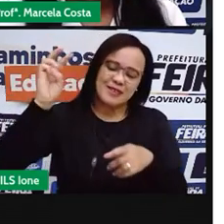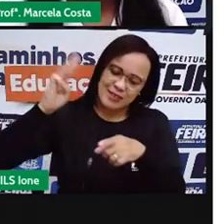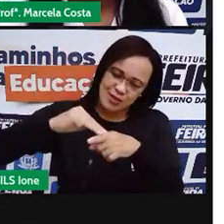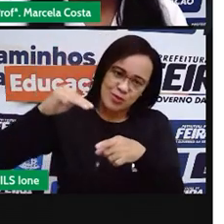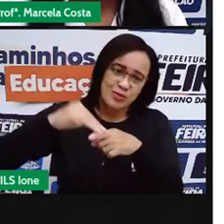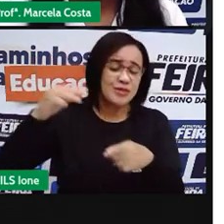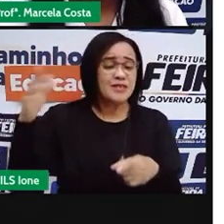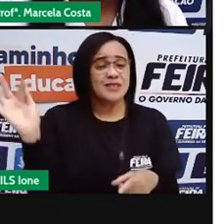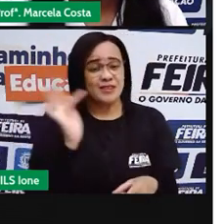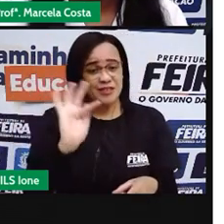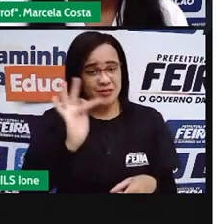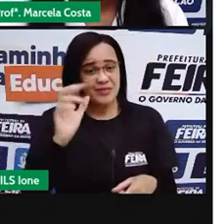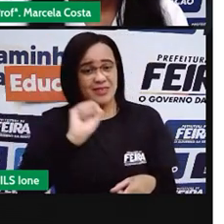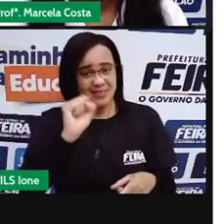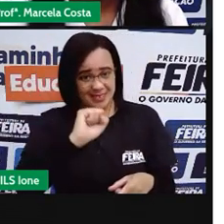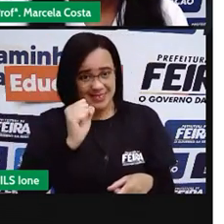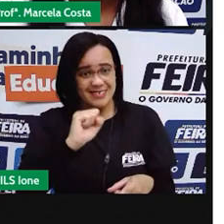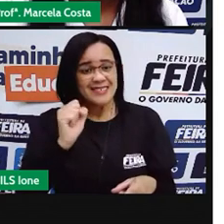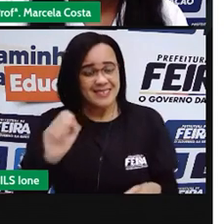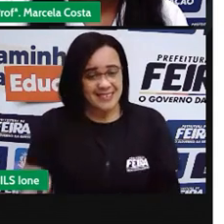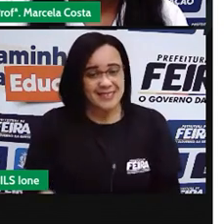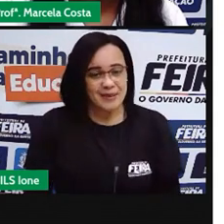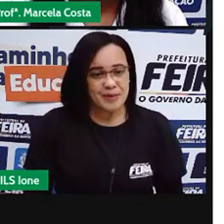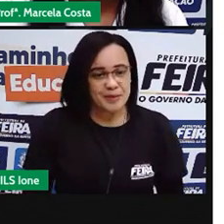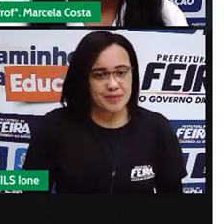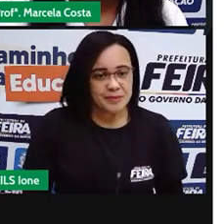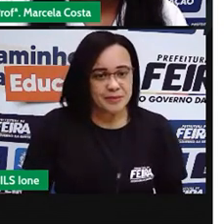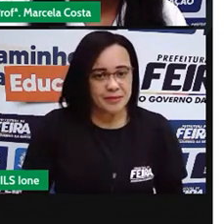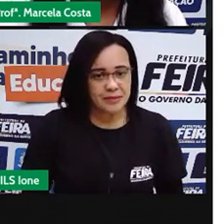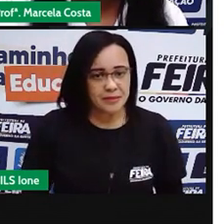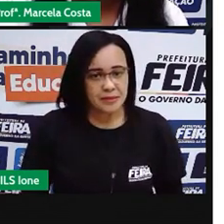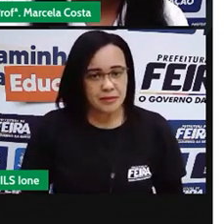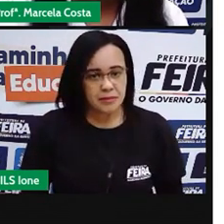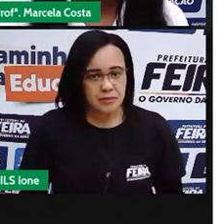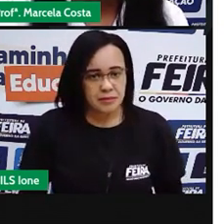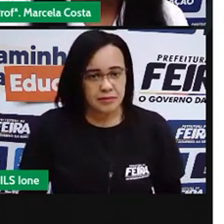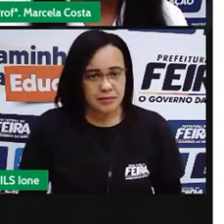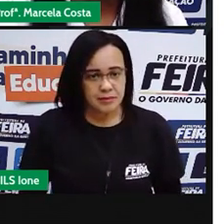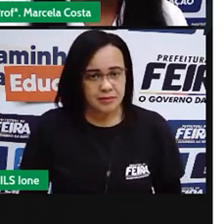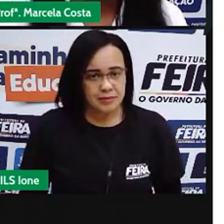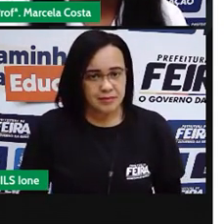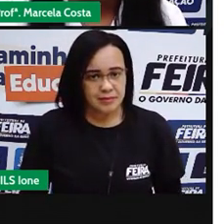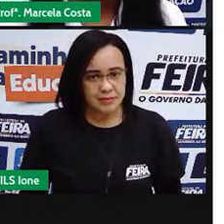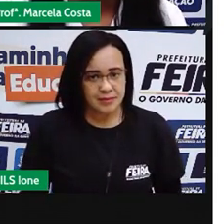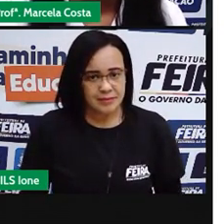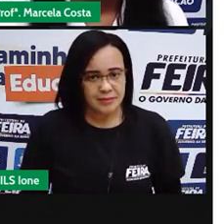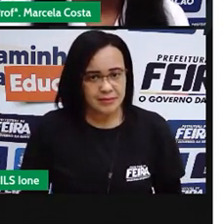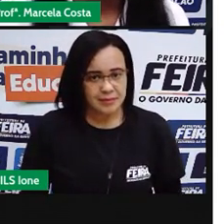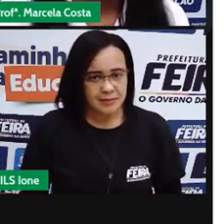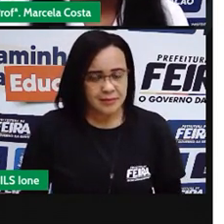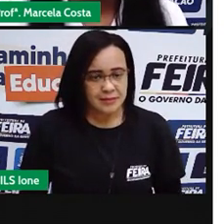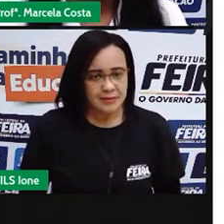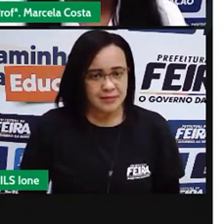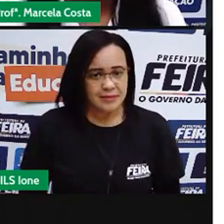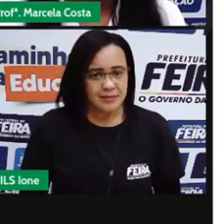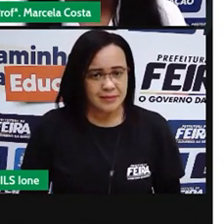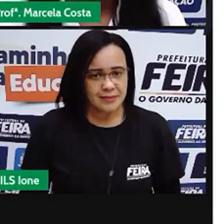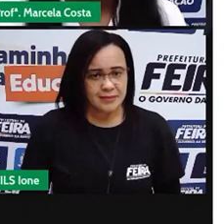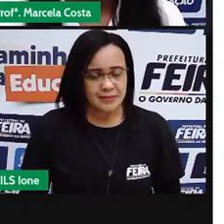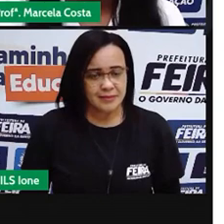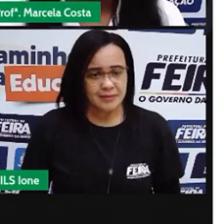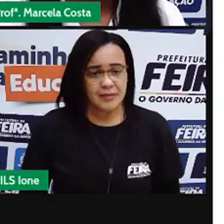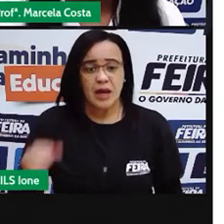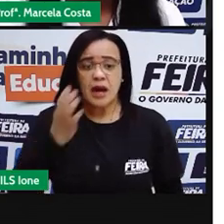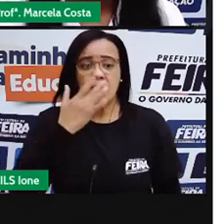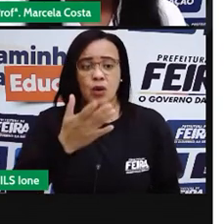Prefeitura Municipal. E ela está representada aqui por essa imagem por essa forma aranja.